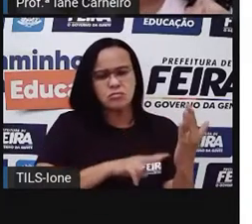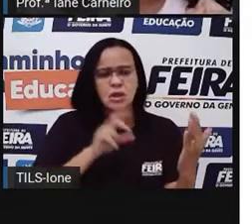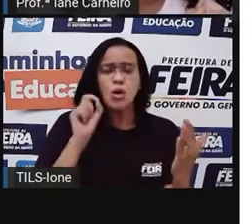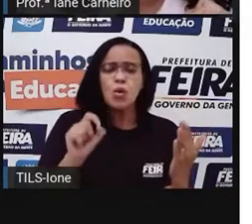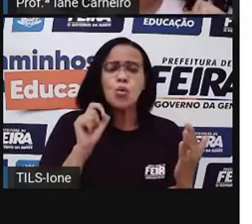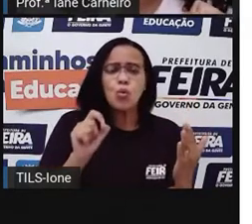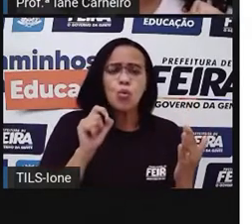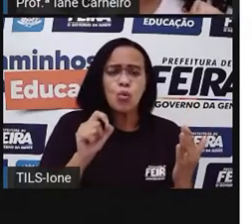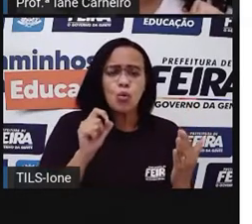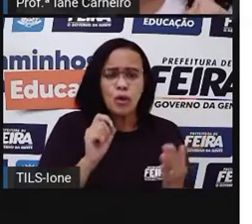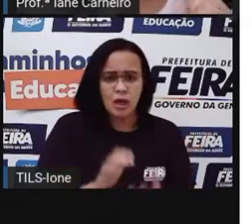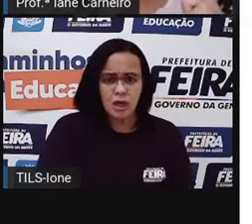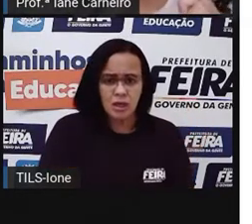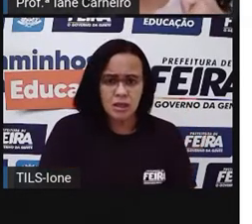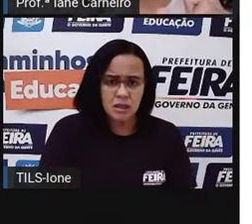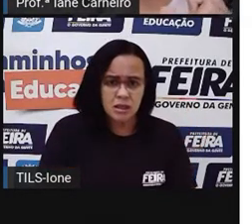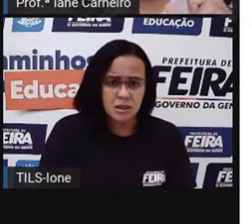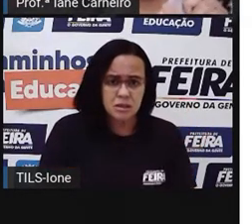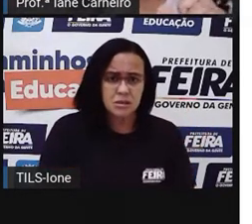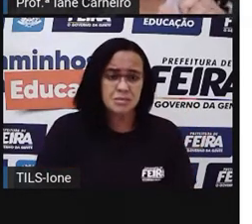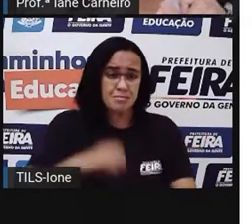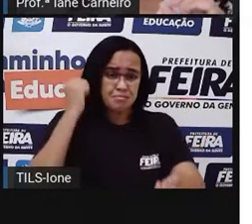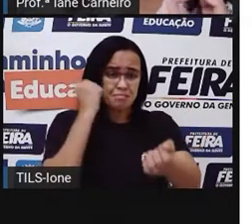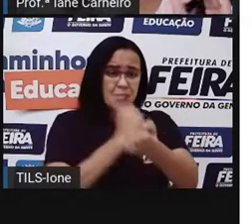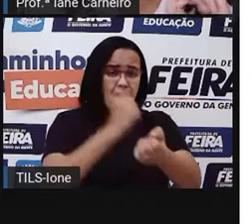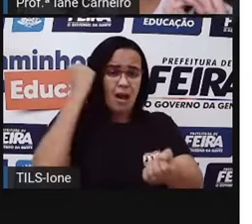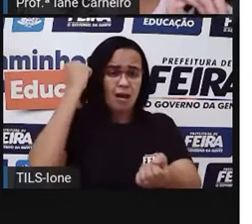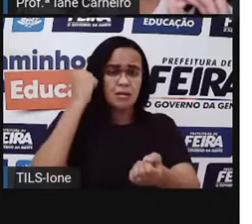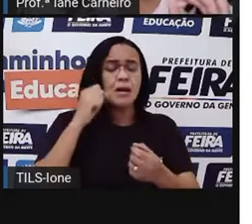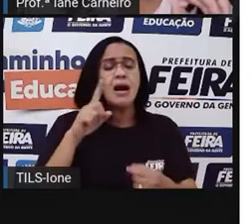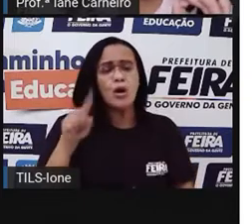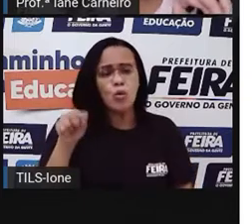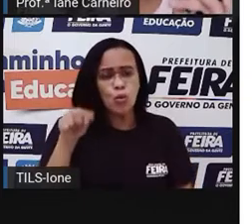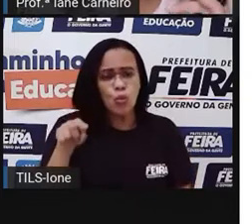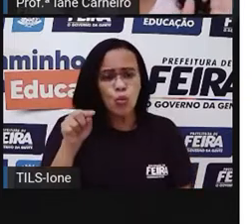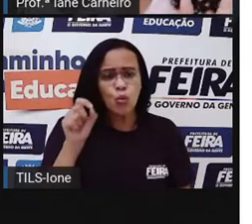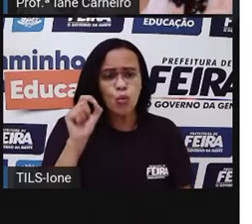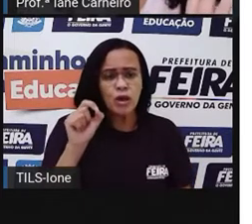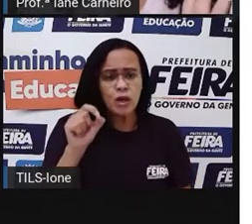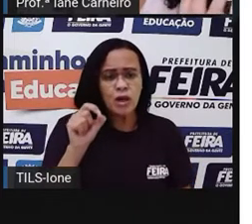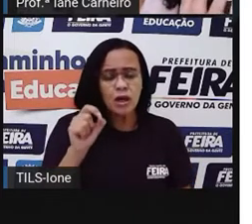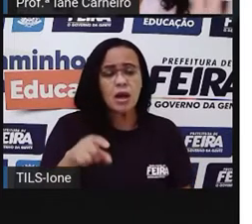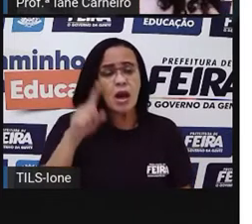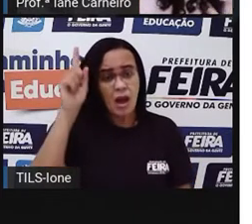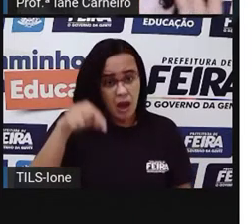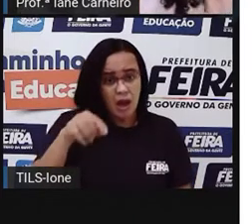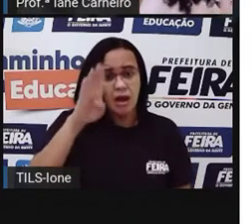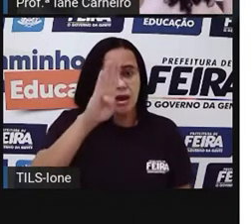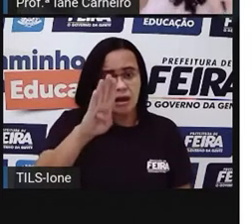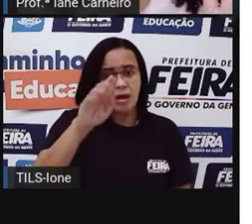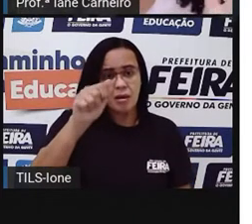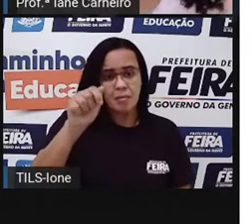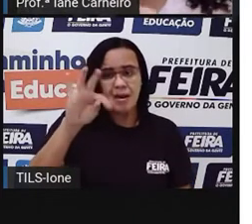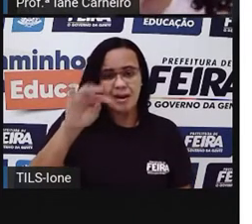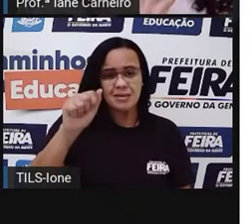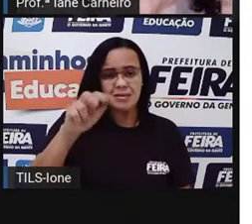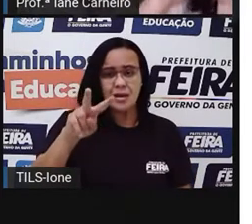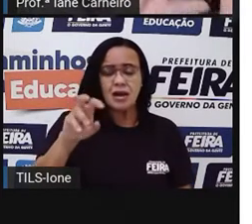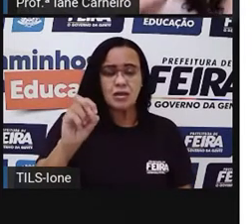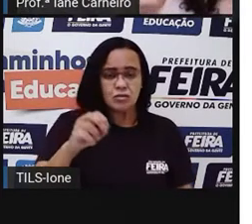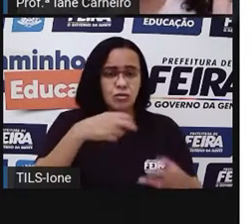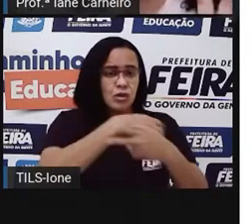perceberam? Ele traz, ó, a marca. Então, aqui, Batavo, né? Ele faz esse tipo de produto. Então, ele